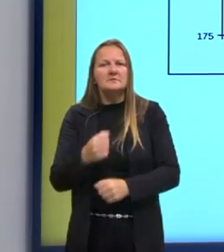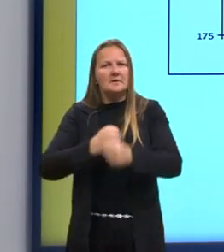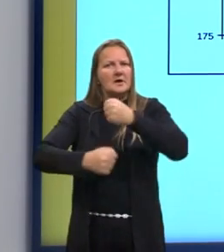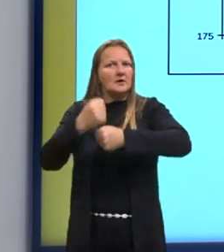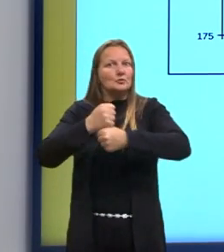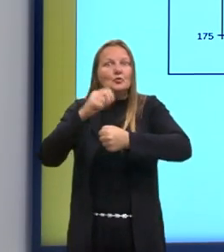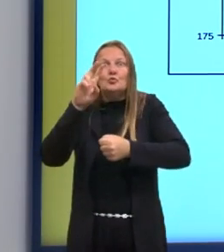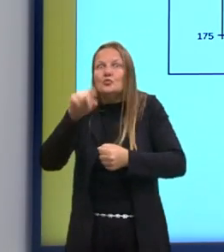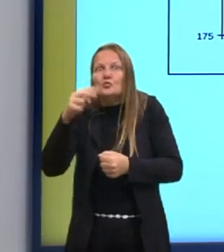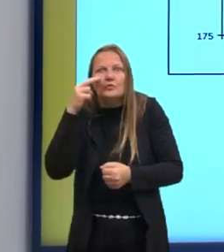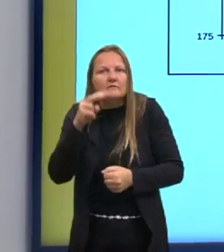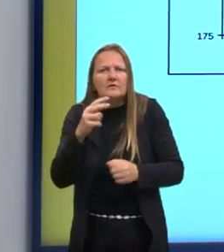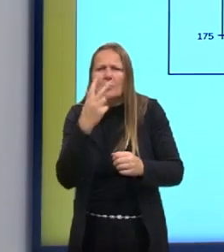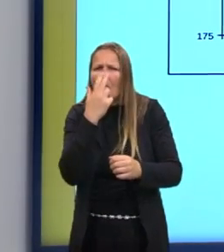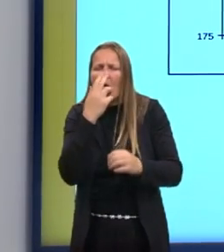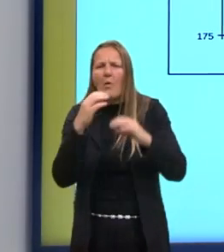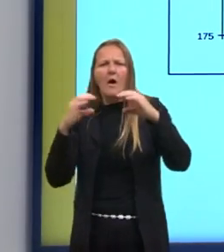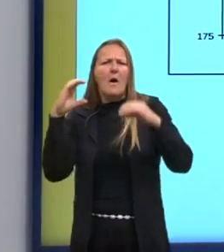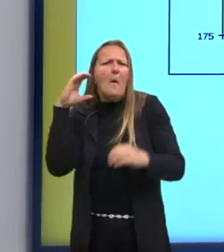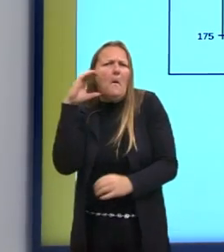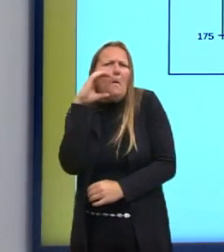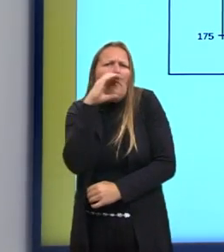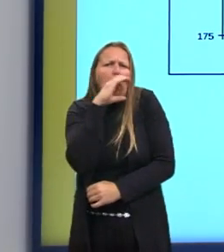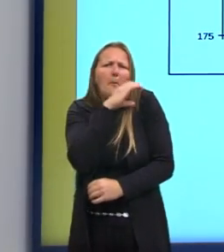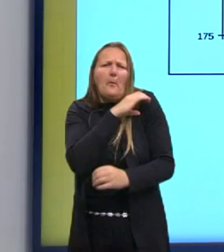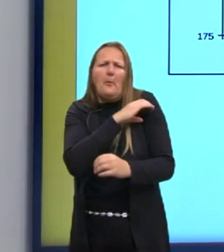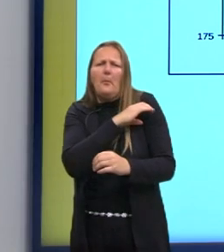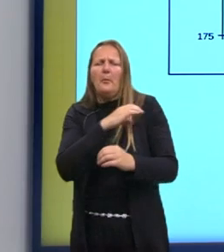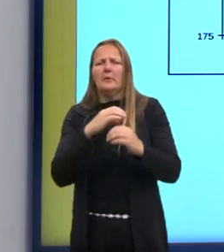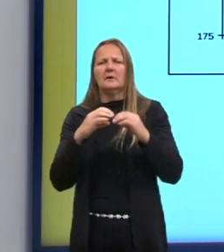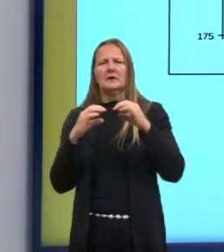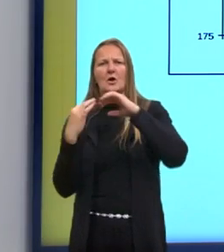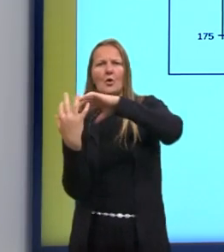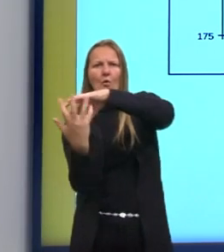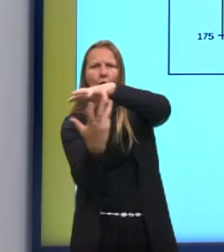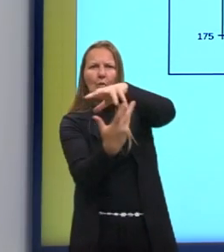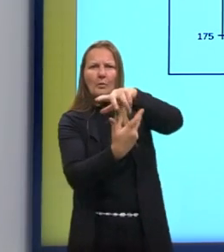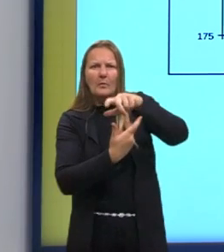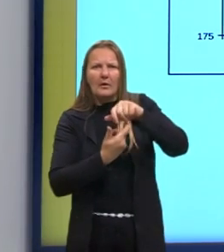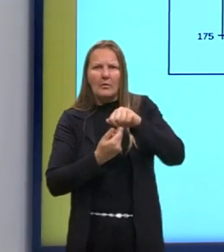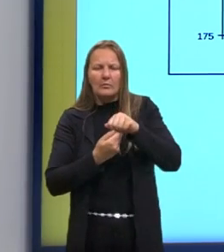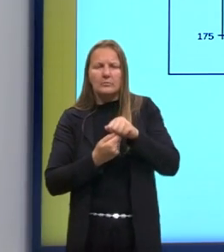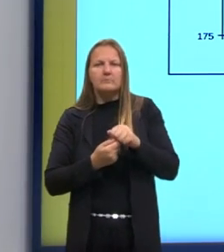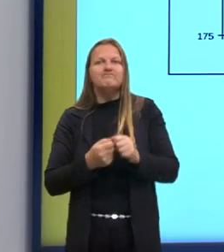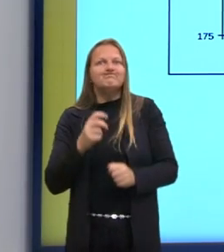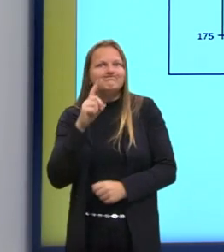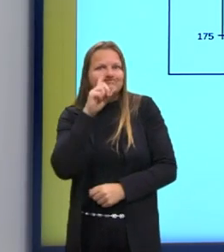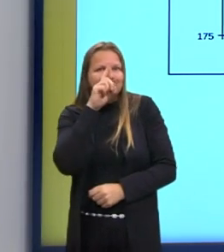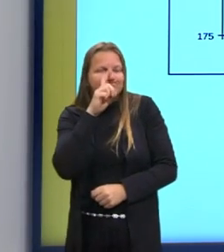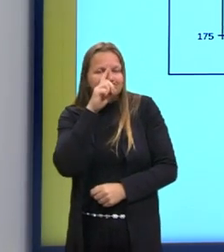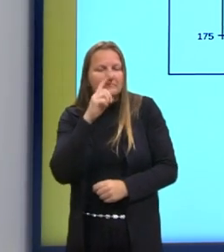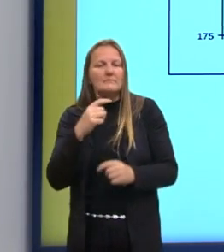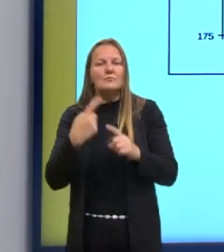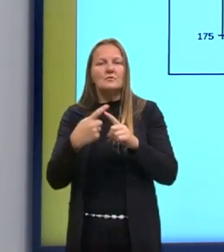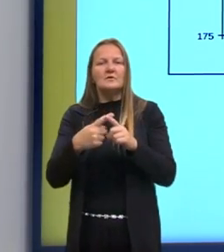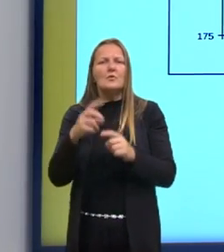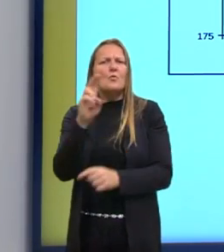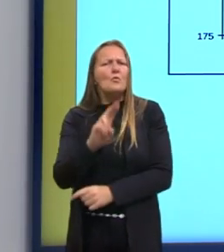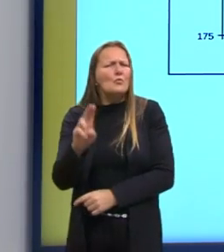o aquecimento global causado pelas atividades humanas, mais especificamente pelo uso de combustíveis fósseis, né?